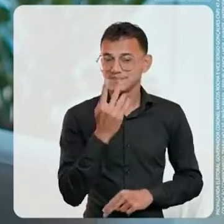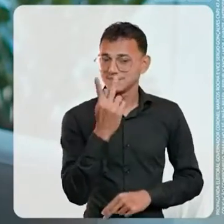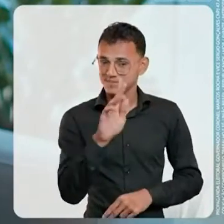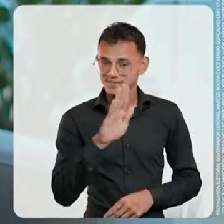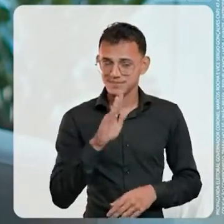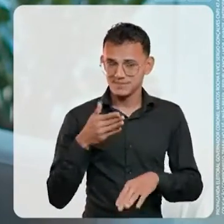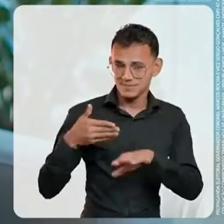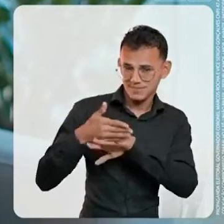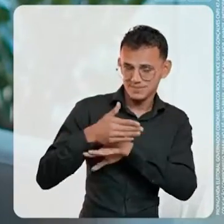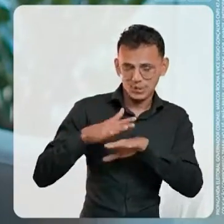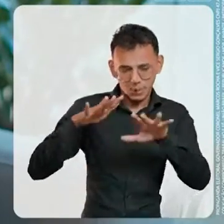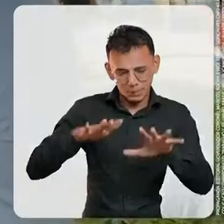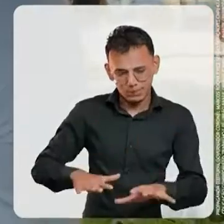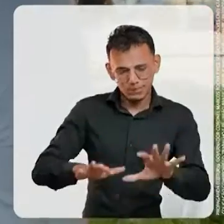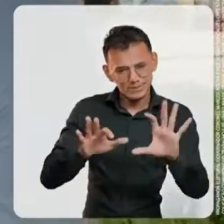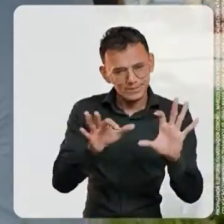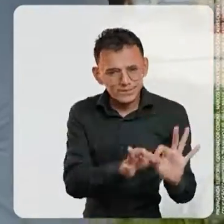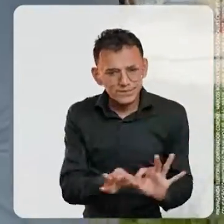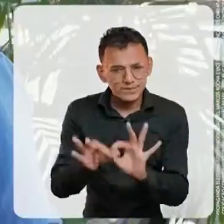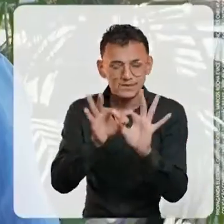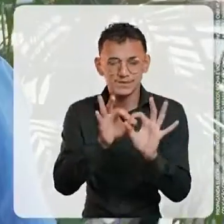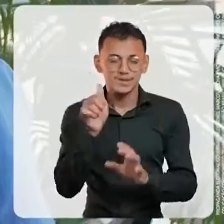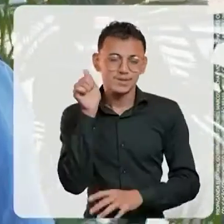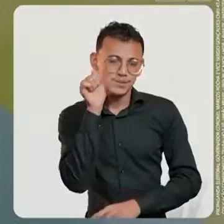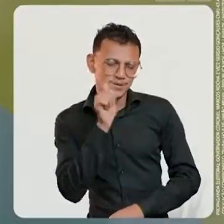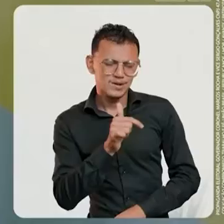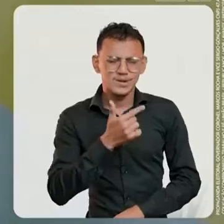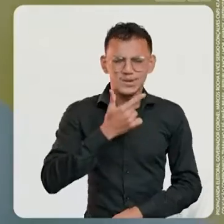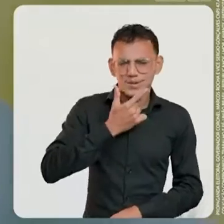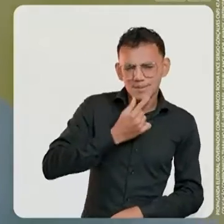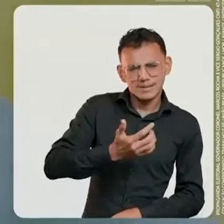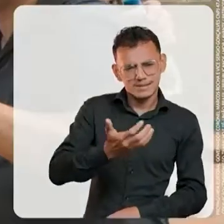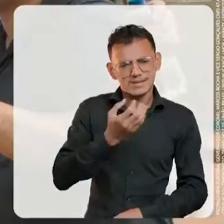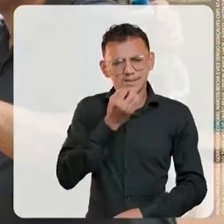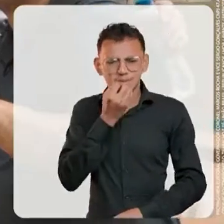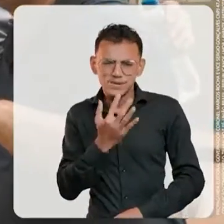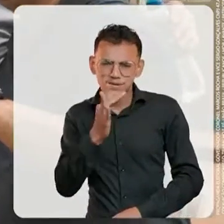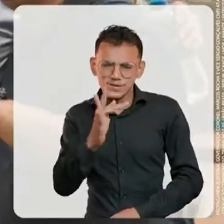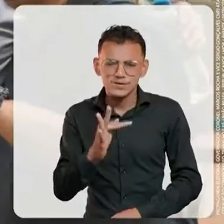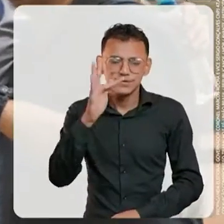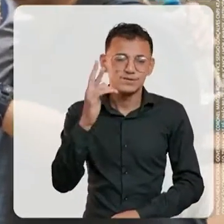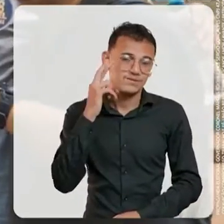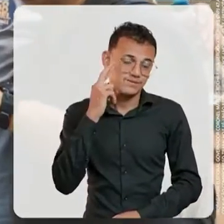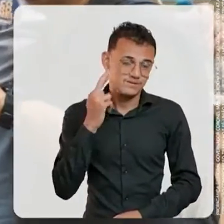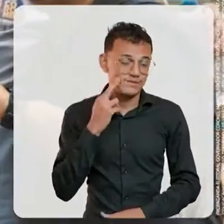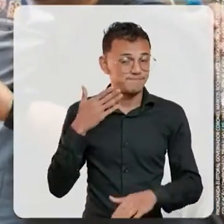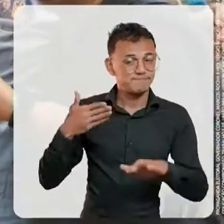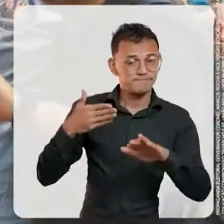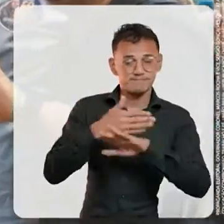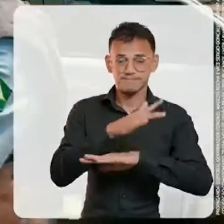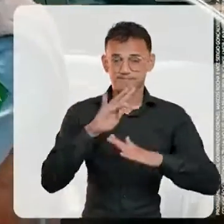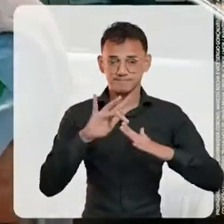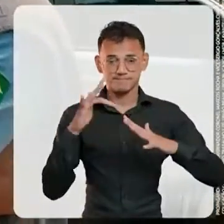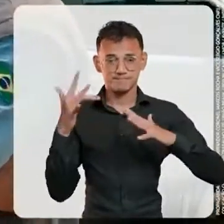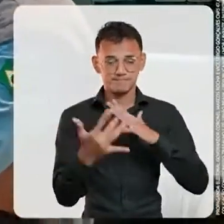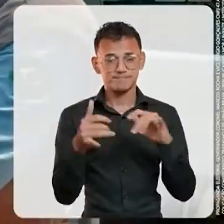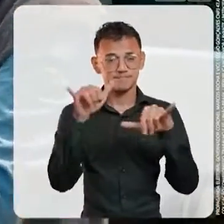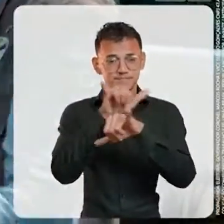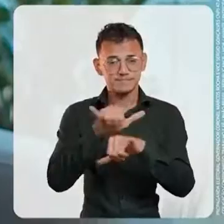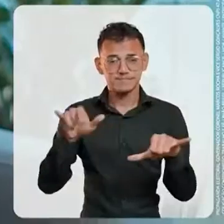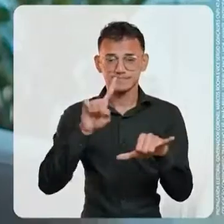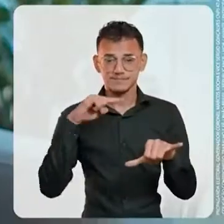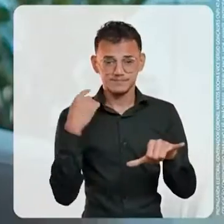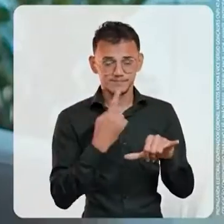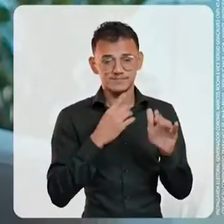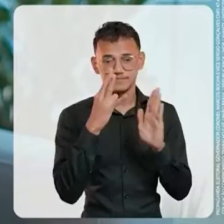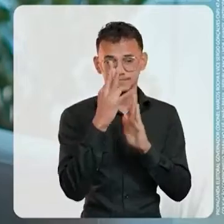participação em nossa campanha. Vamos unir forças, homens e mulheres que querem um bem de Rondônia. Entre nas nossas redes,